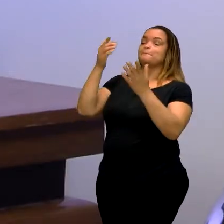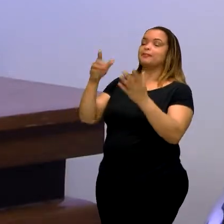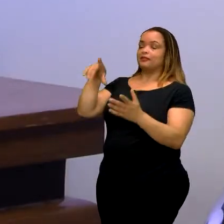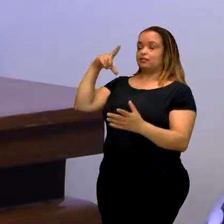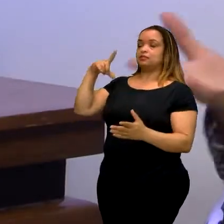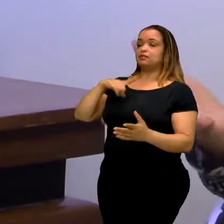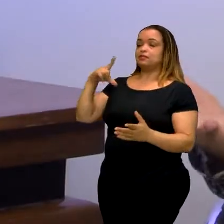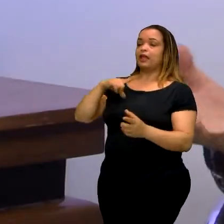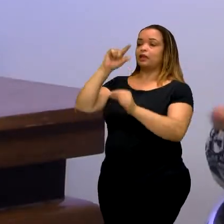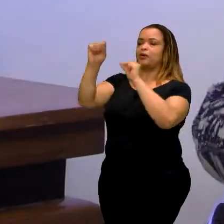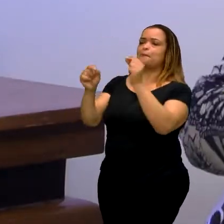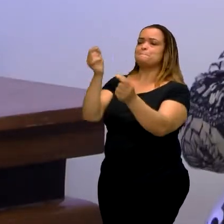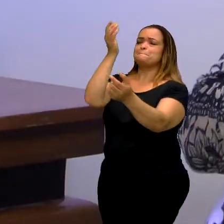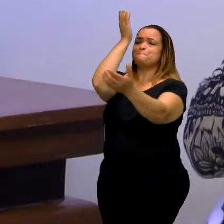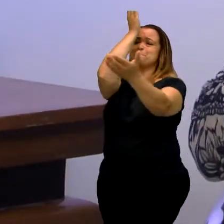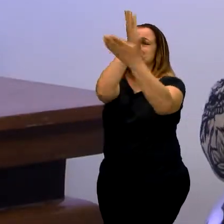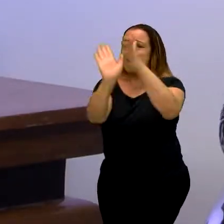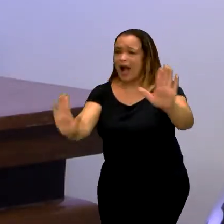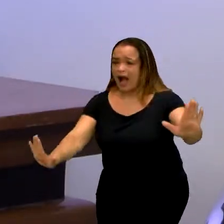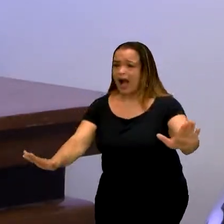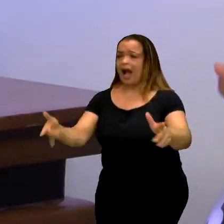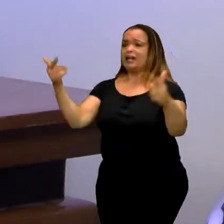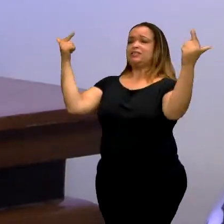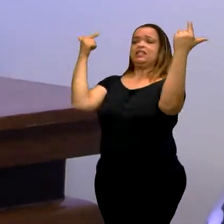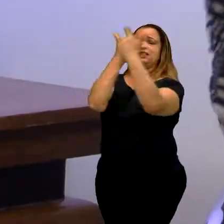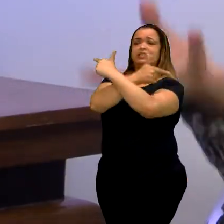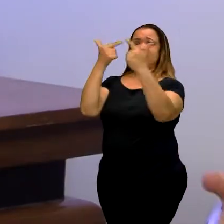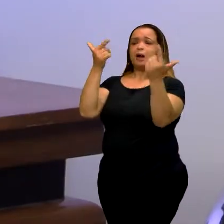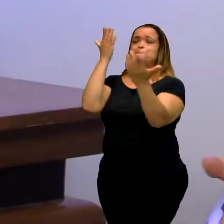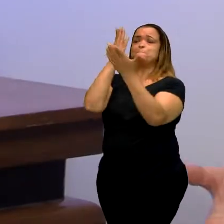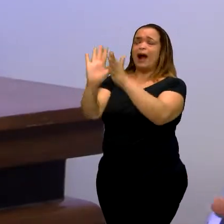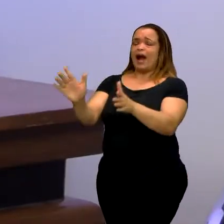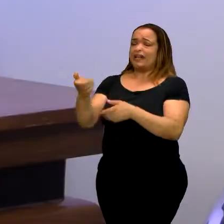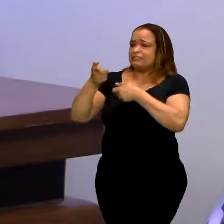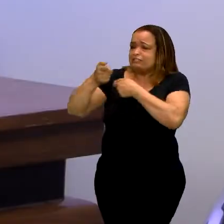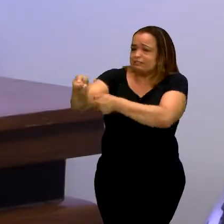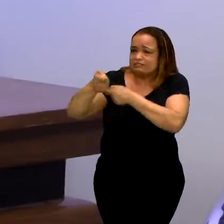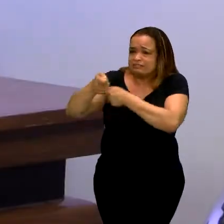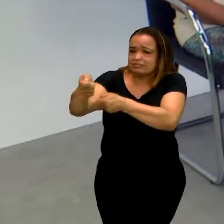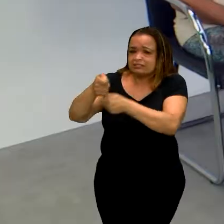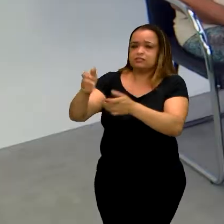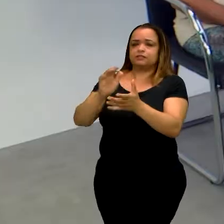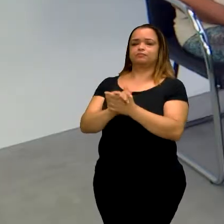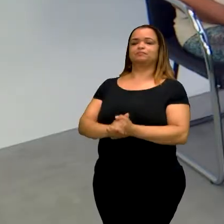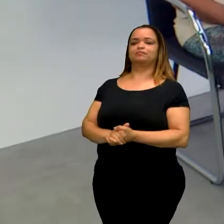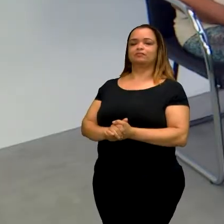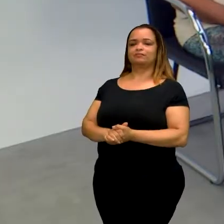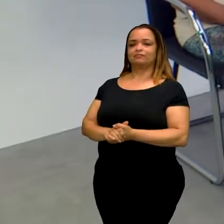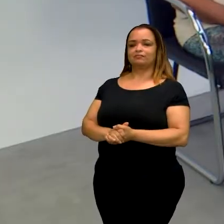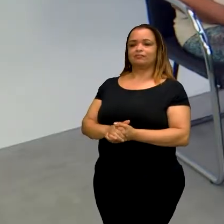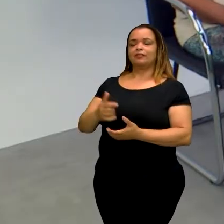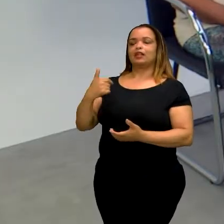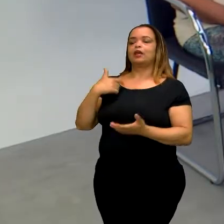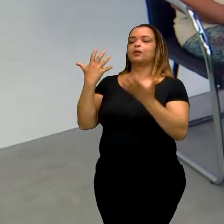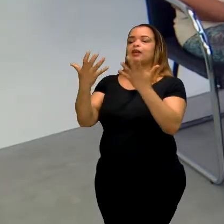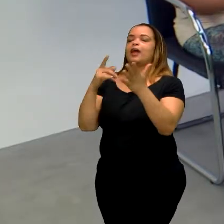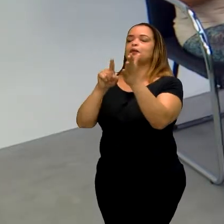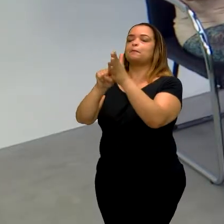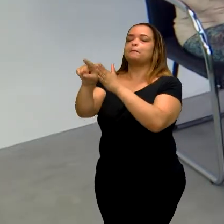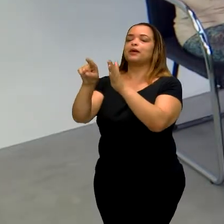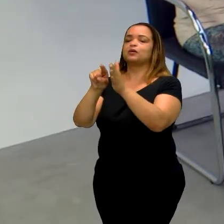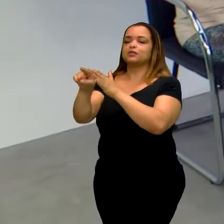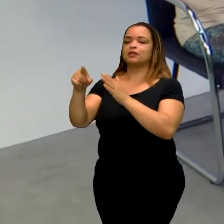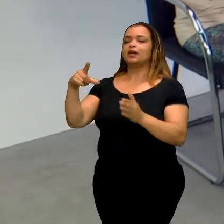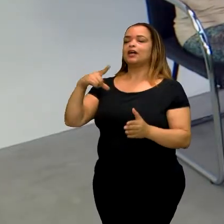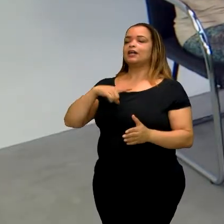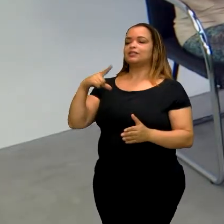Aquele sarro, aquela tormenta, acaba. Eu queria saber também. Eu sei